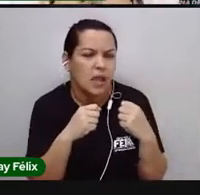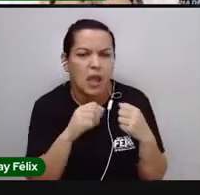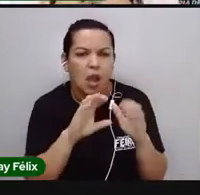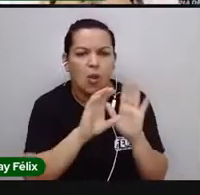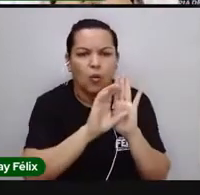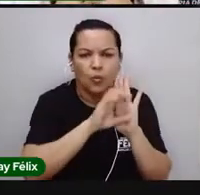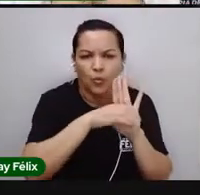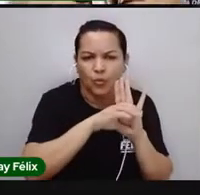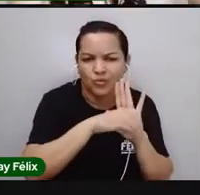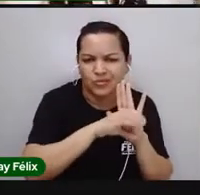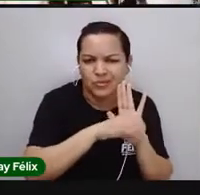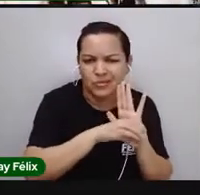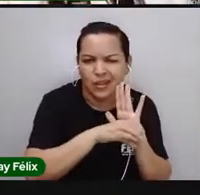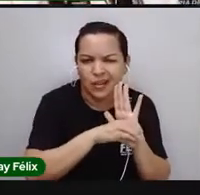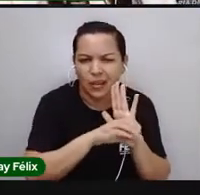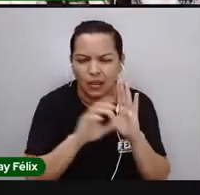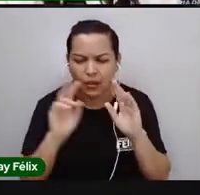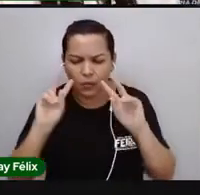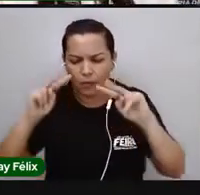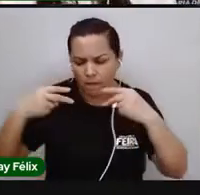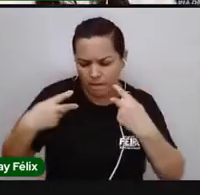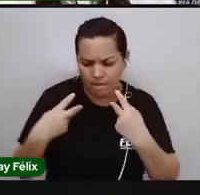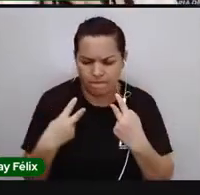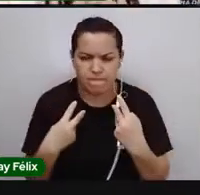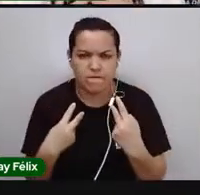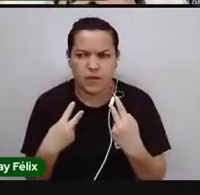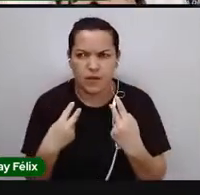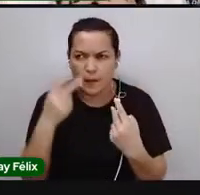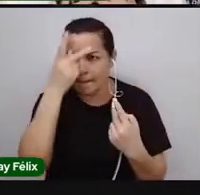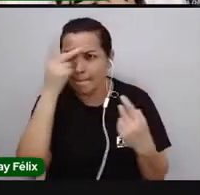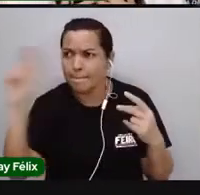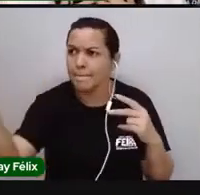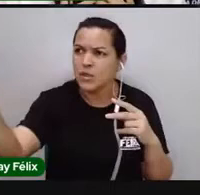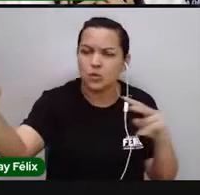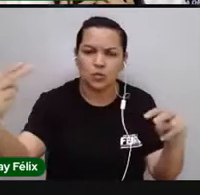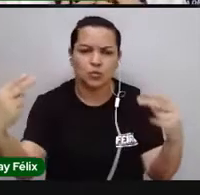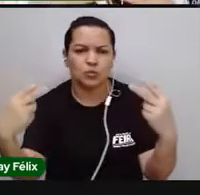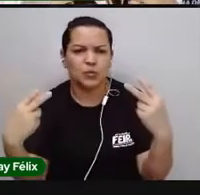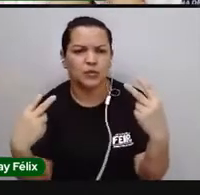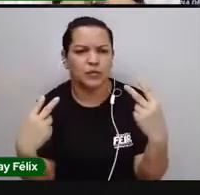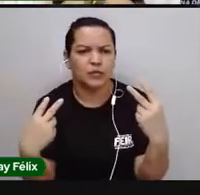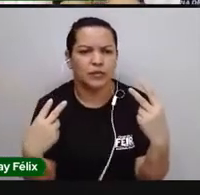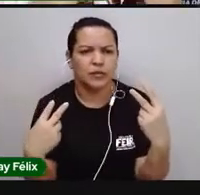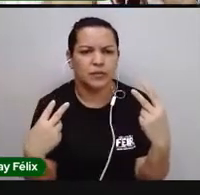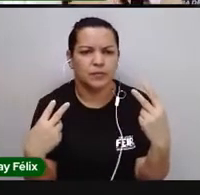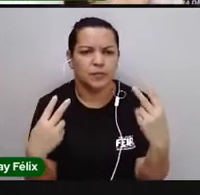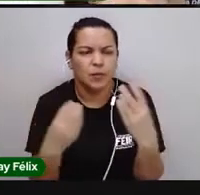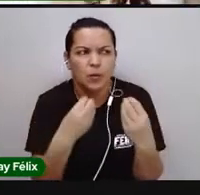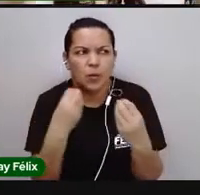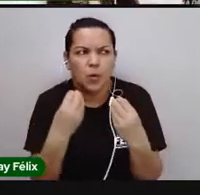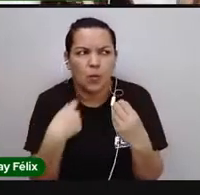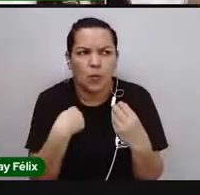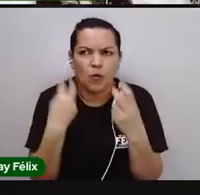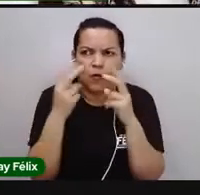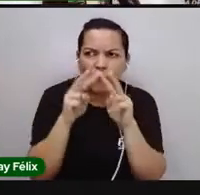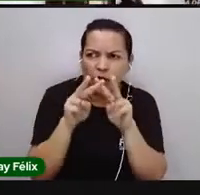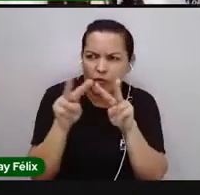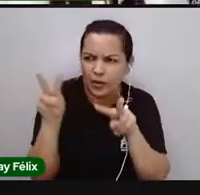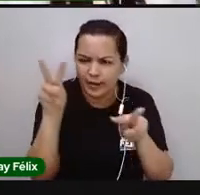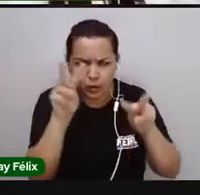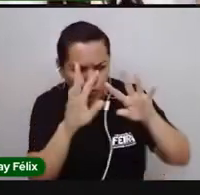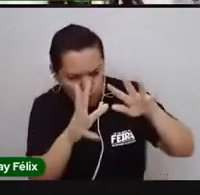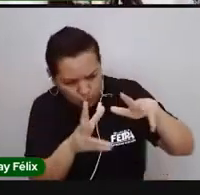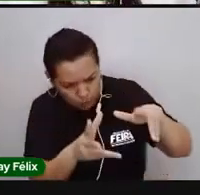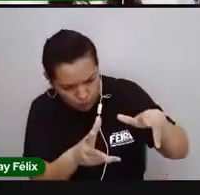eu me vejo? Como as pessoas ao meu redor me veem? Como eu vejo o mundo ao meu